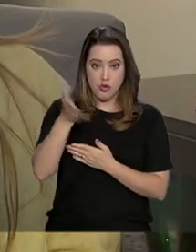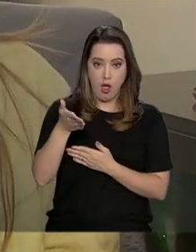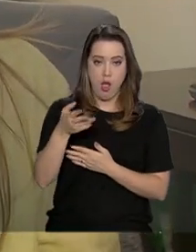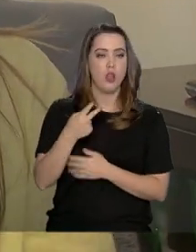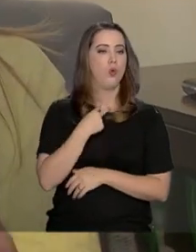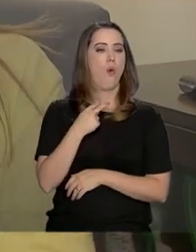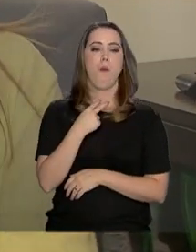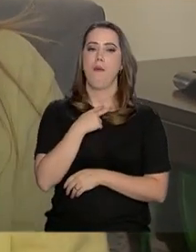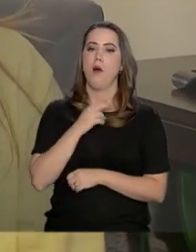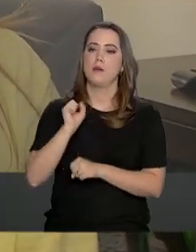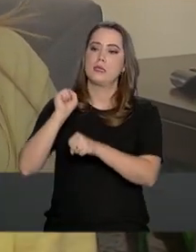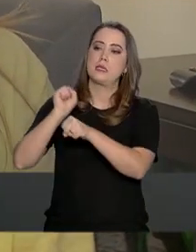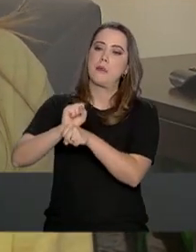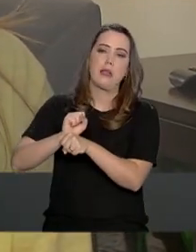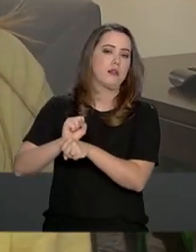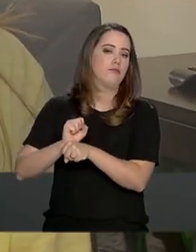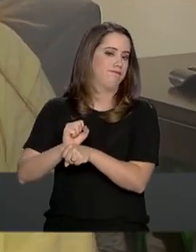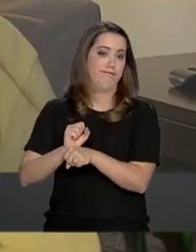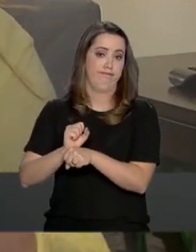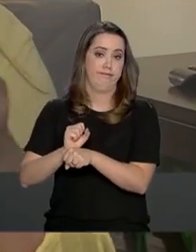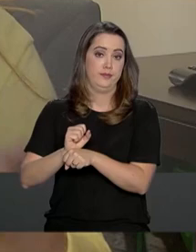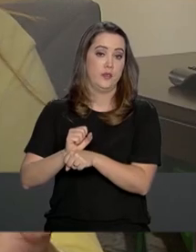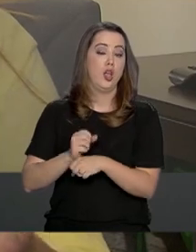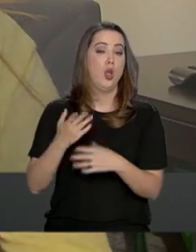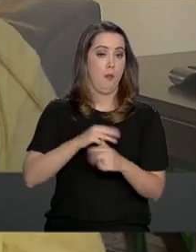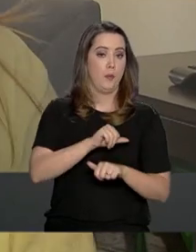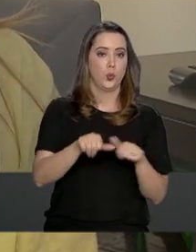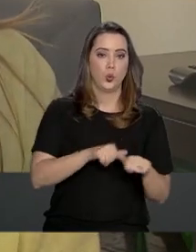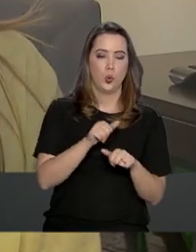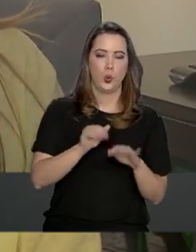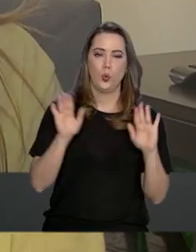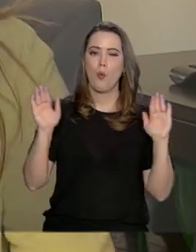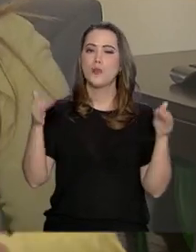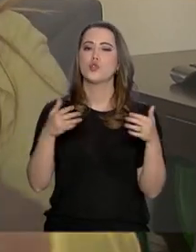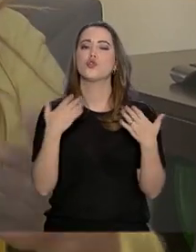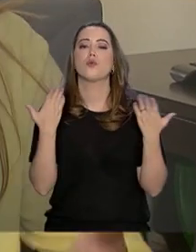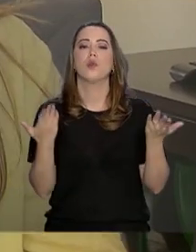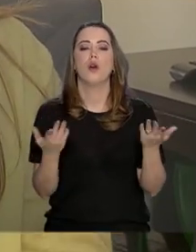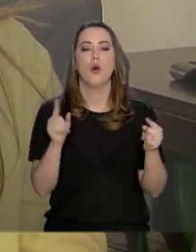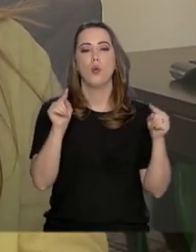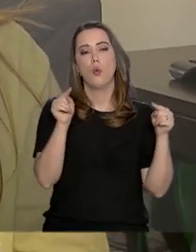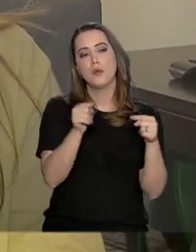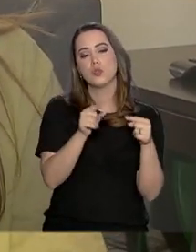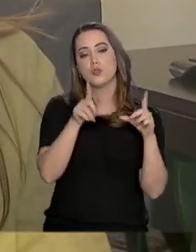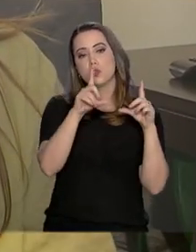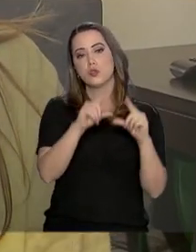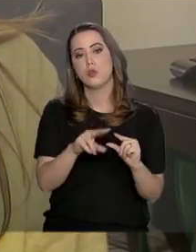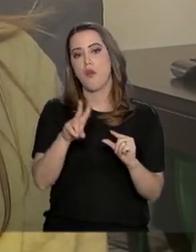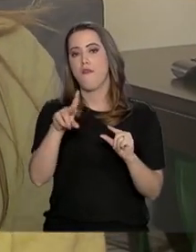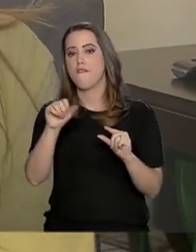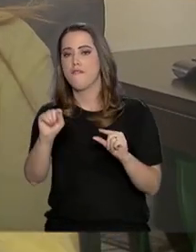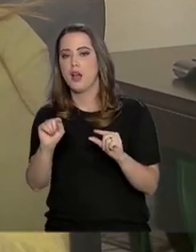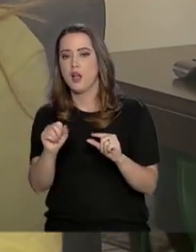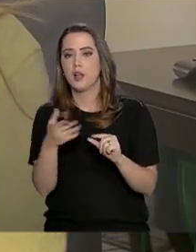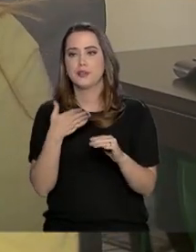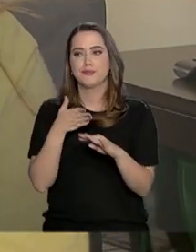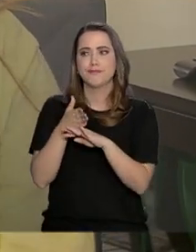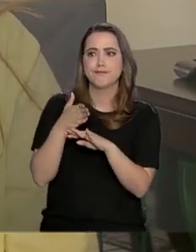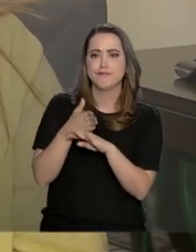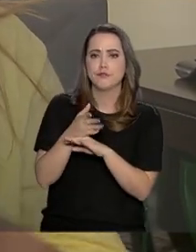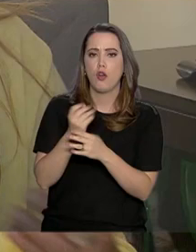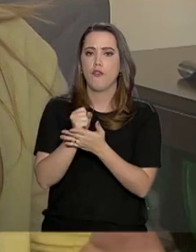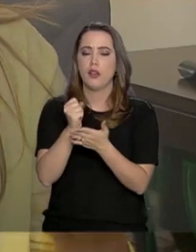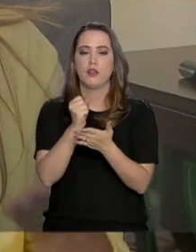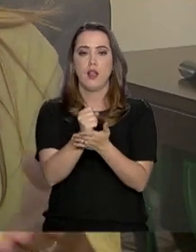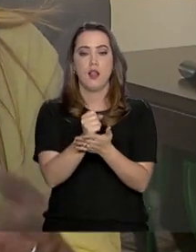poderão mais participar da lista de espera. A mudança tem como objetivo reduzir o número de vagas ociosas ofertadas